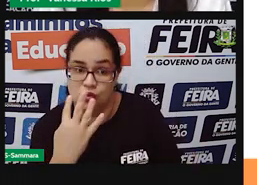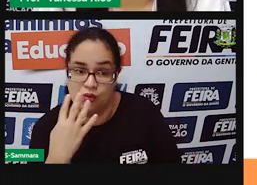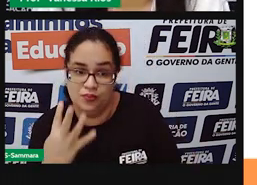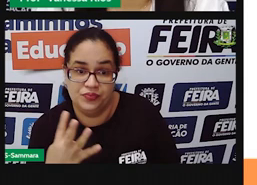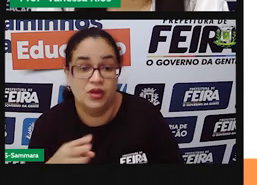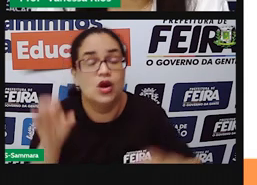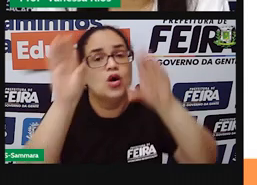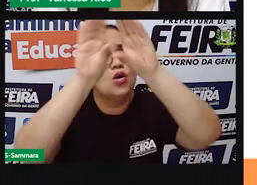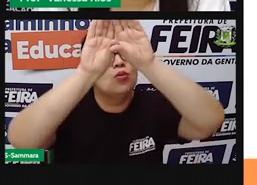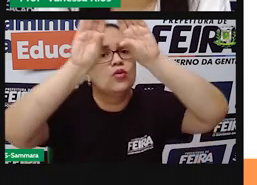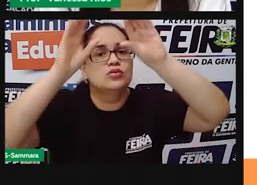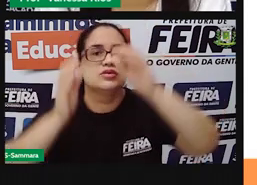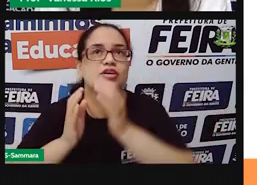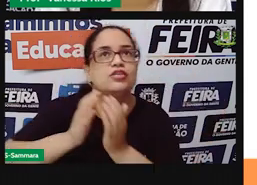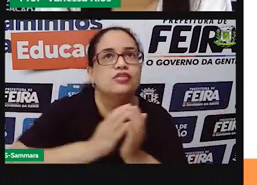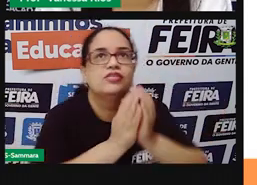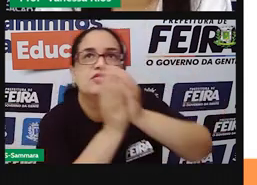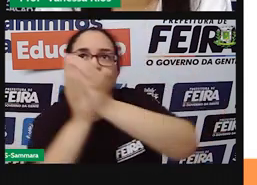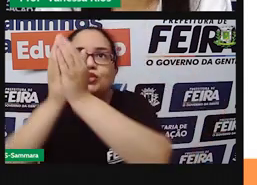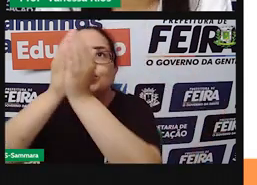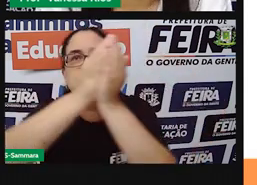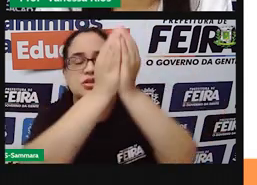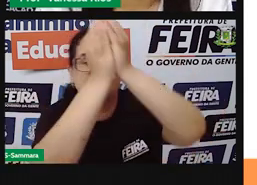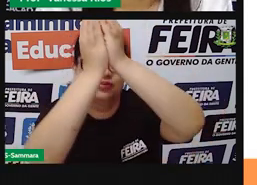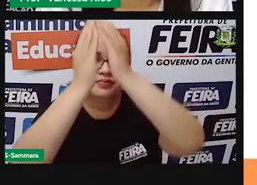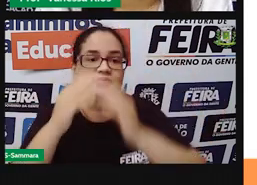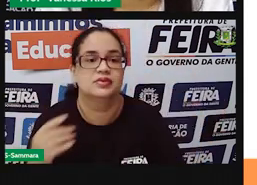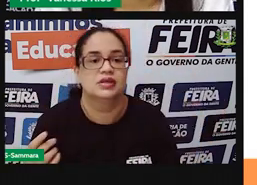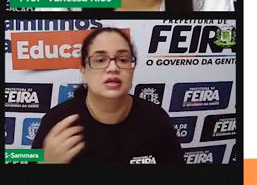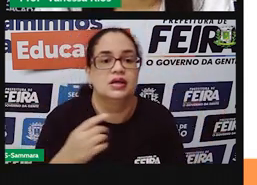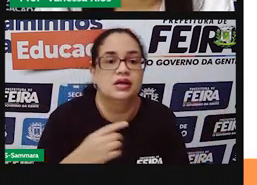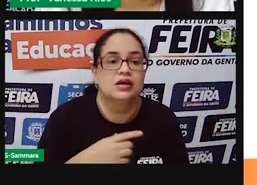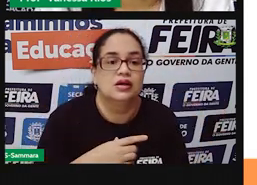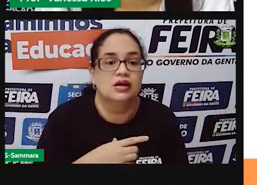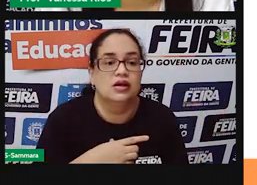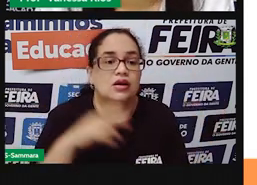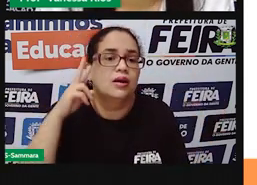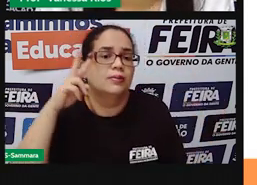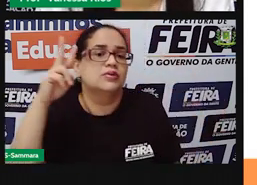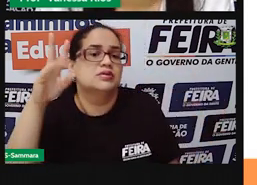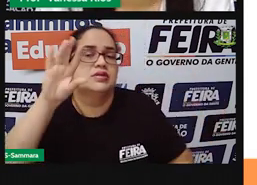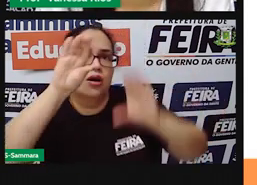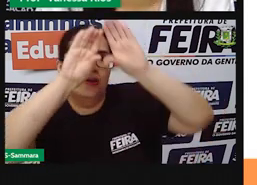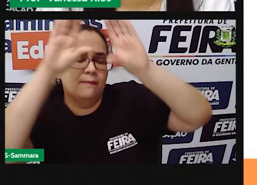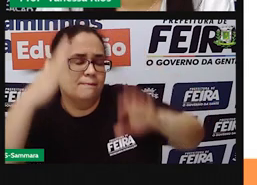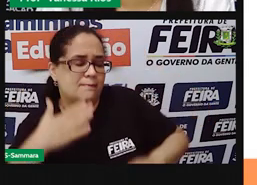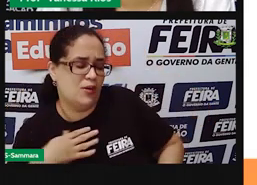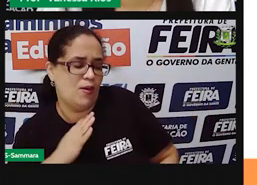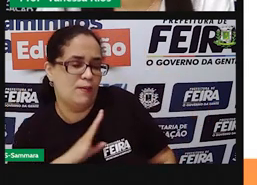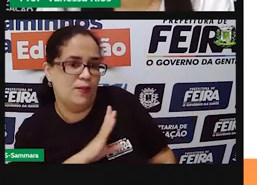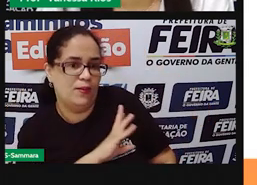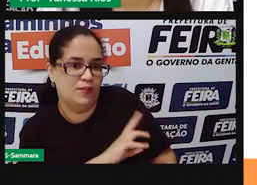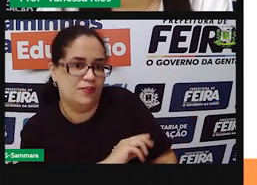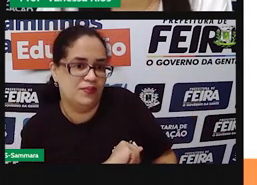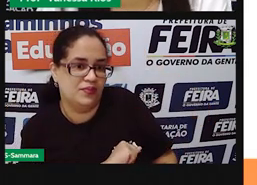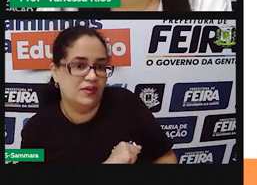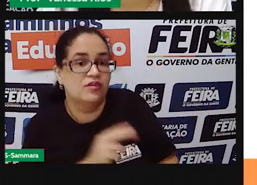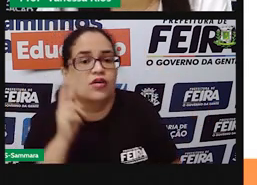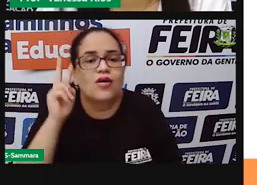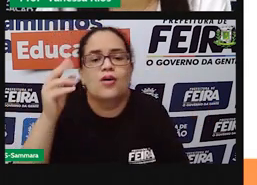mutil. Como no céu vai sumindo. Olha para o céu, meu amor.